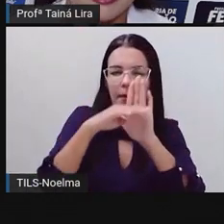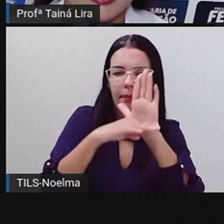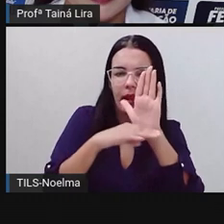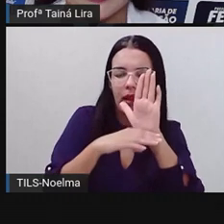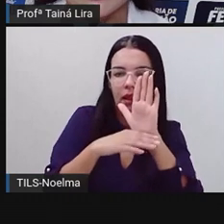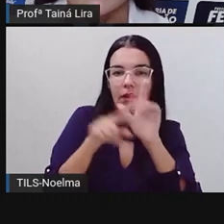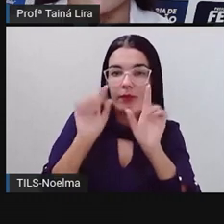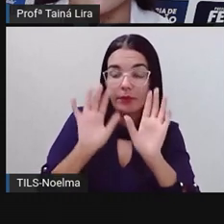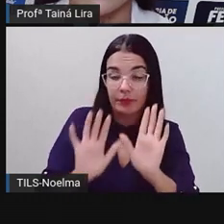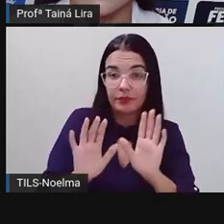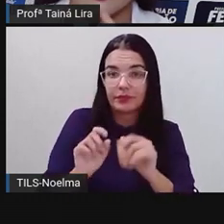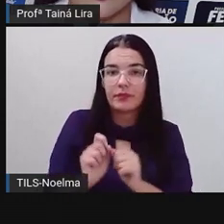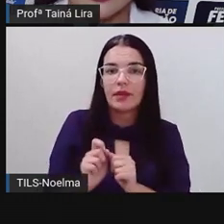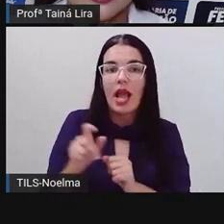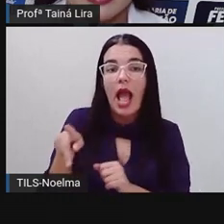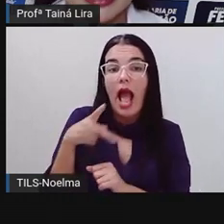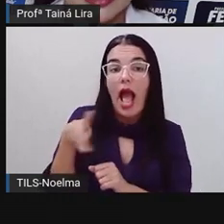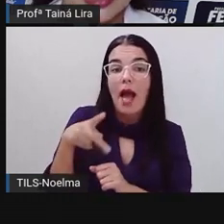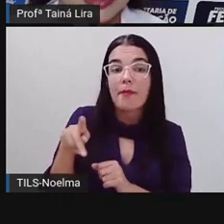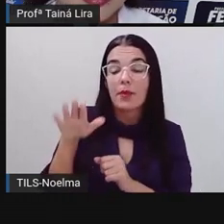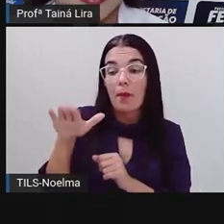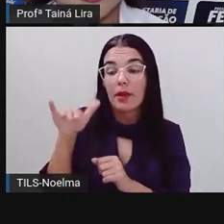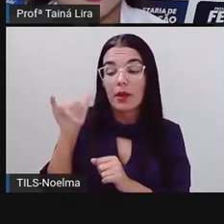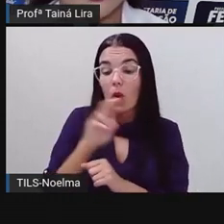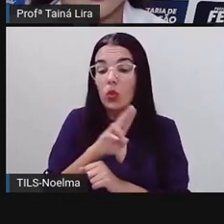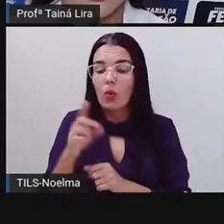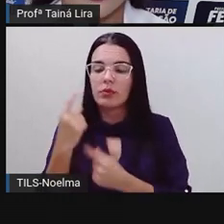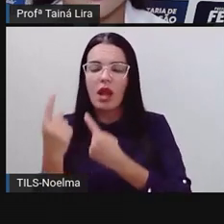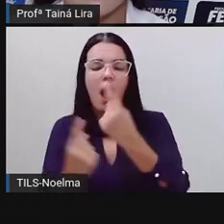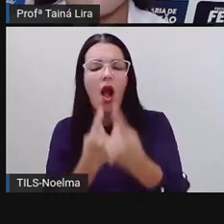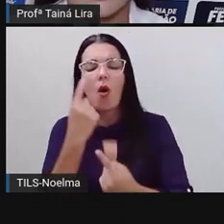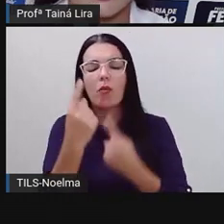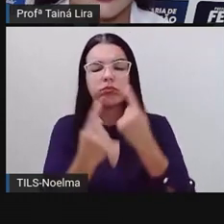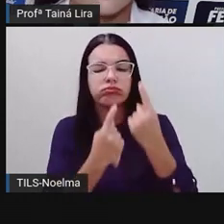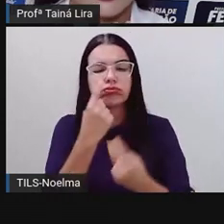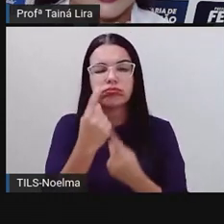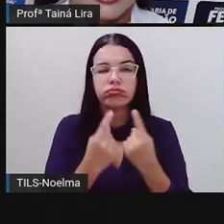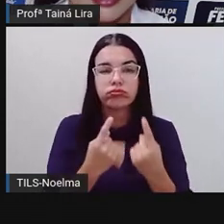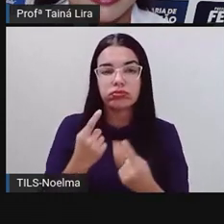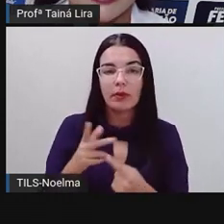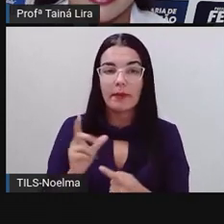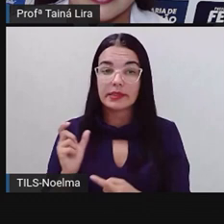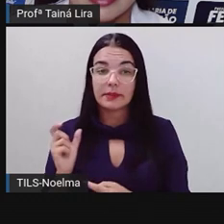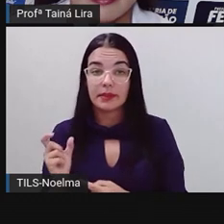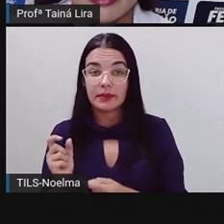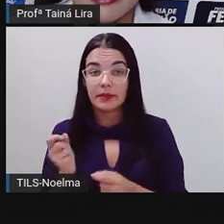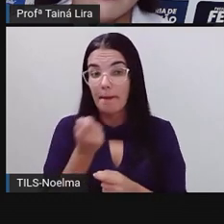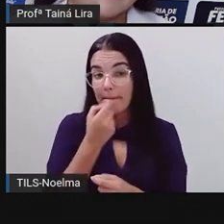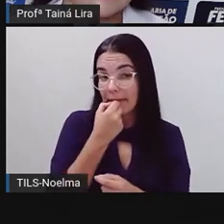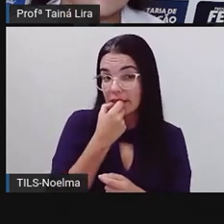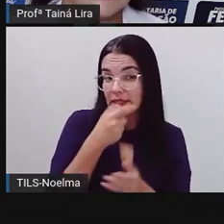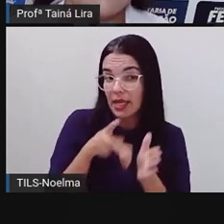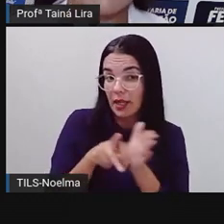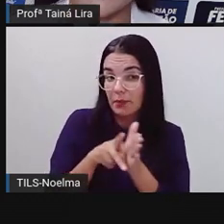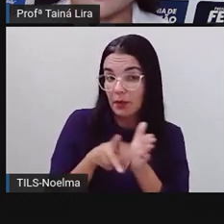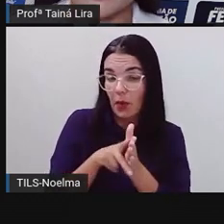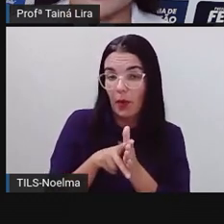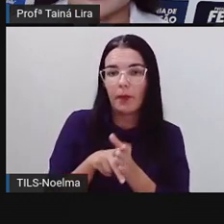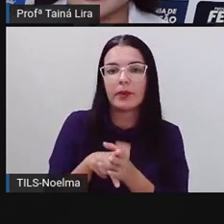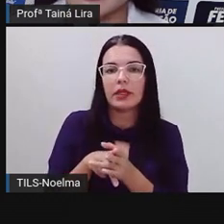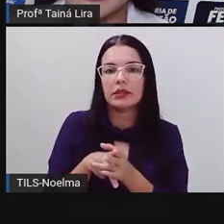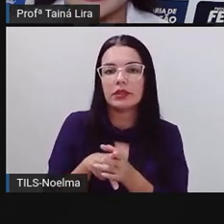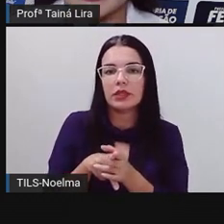Pró pegou o nome de algumas plantinhas aí que nós usamos para fazer medicação, tá bom? E a